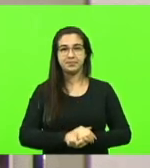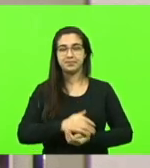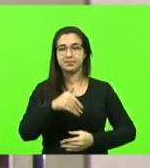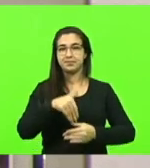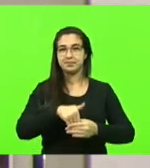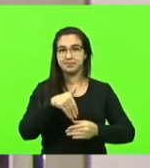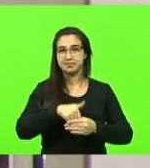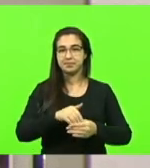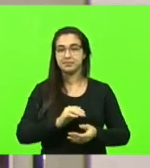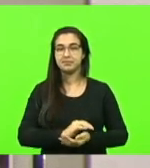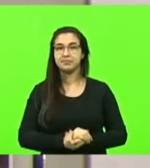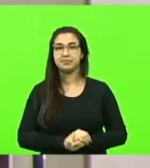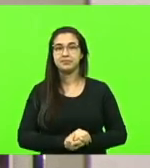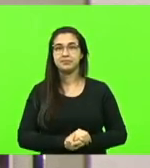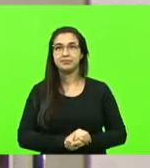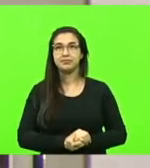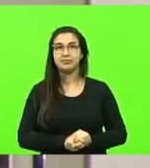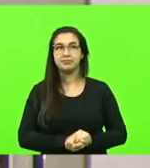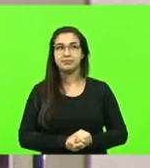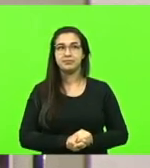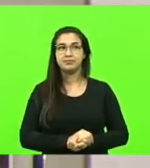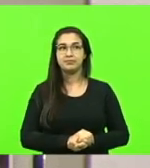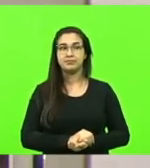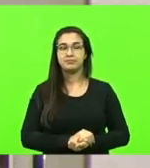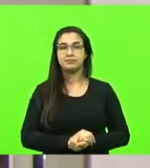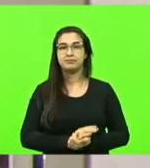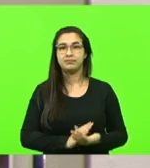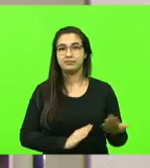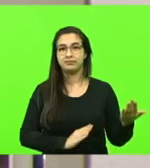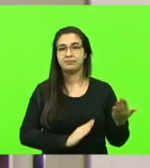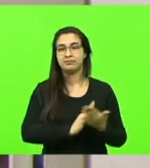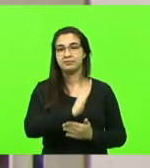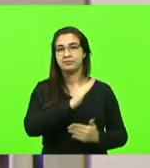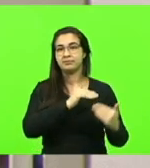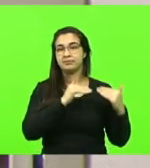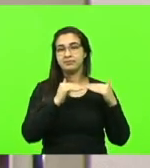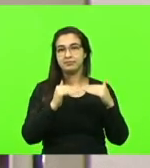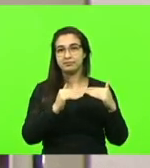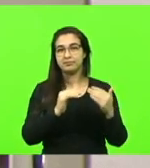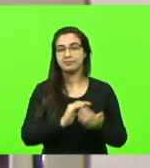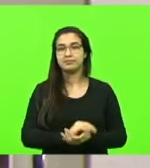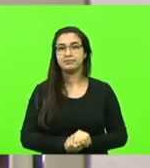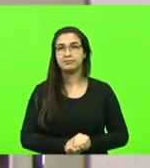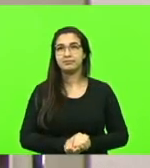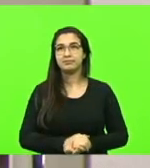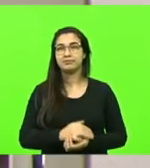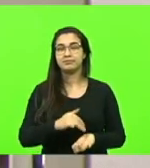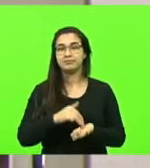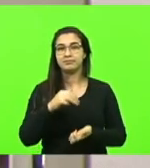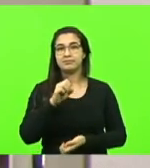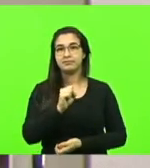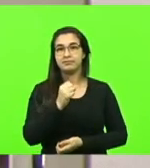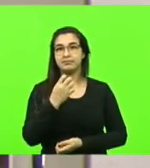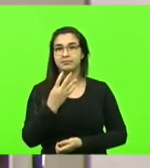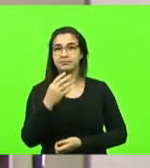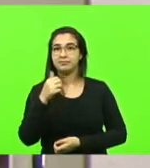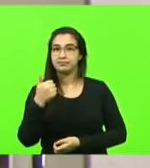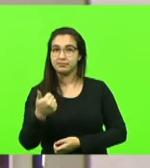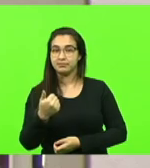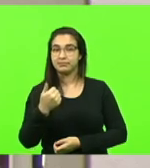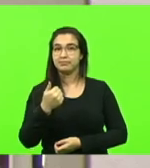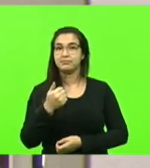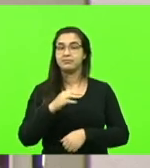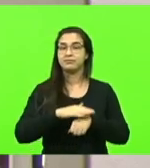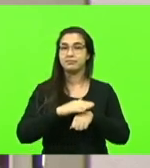discutir, em votação. Deputados que aprovam, permaneça como se encontra. Aprovado por unanimidade. Moção 841, ator